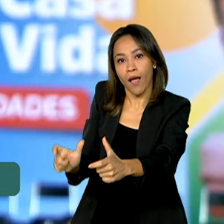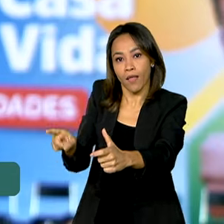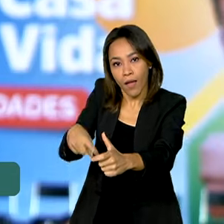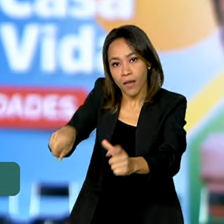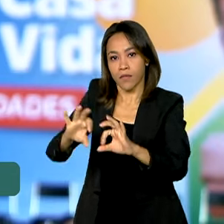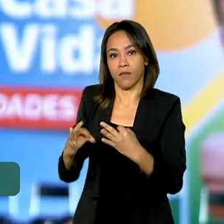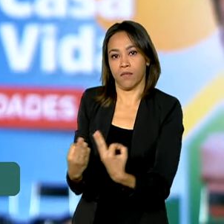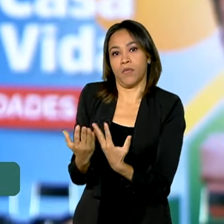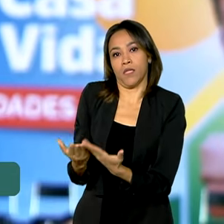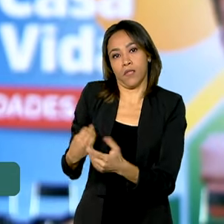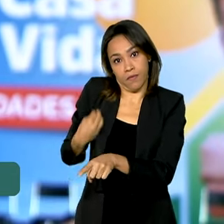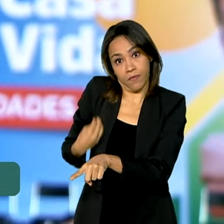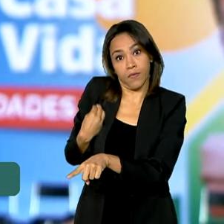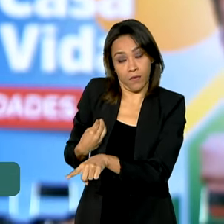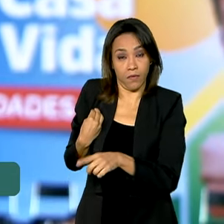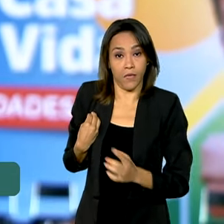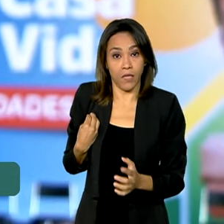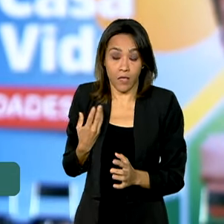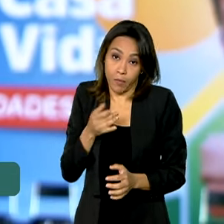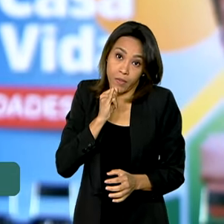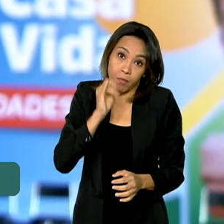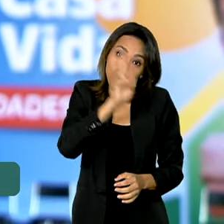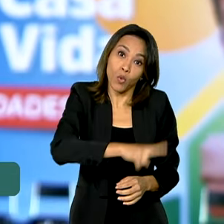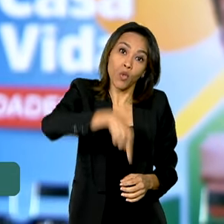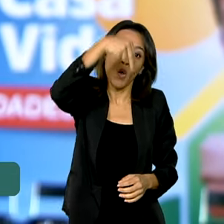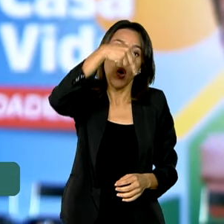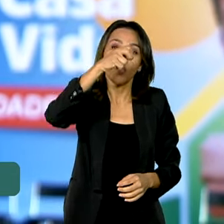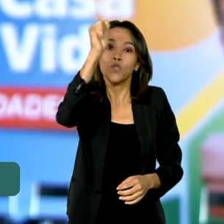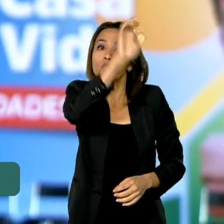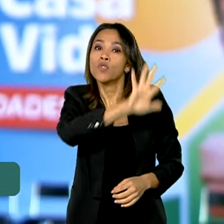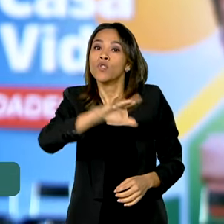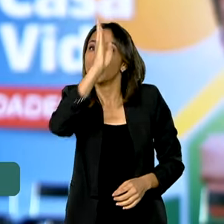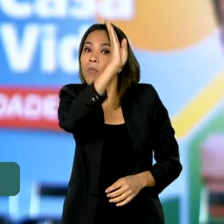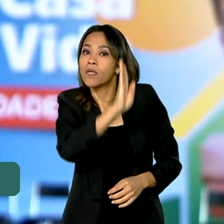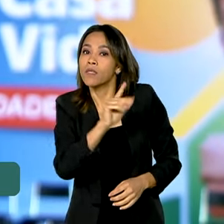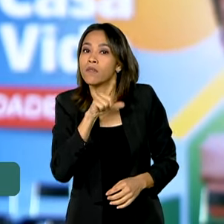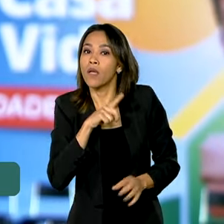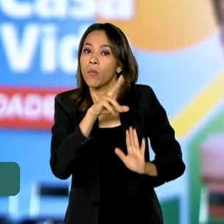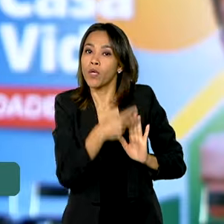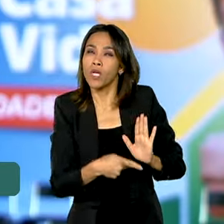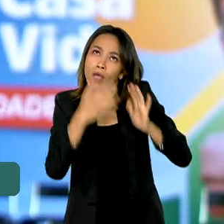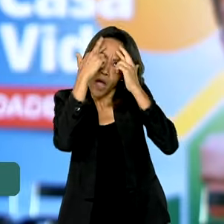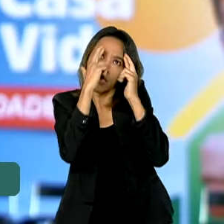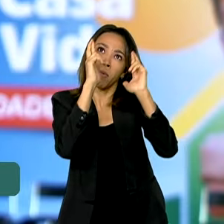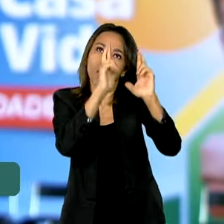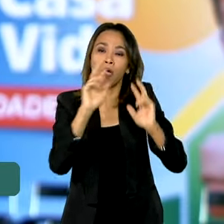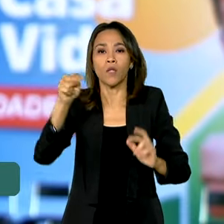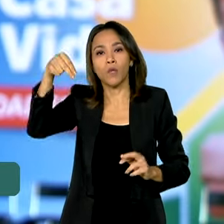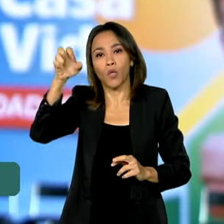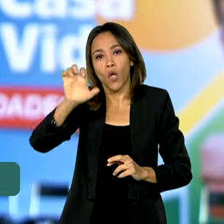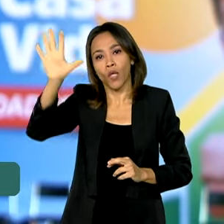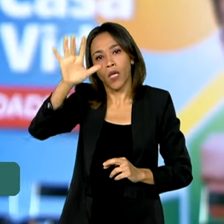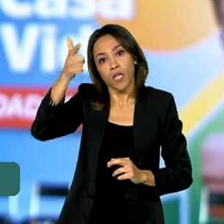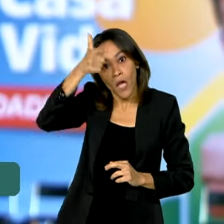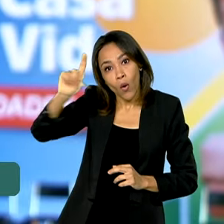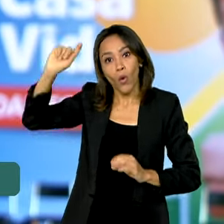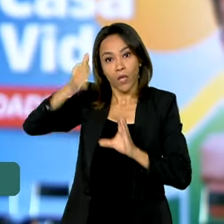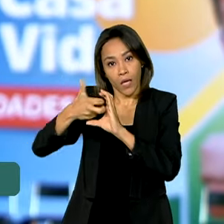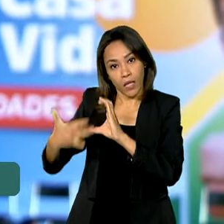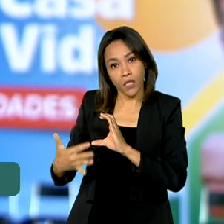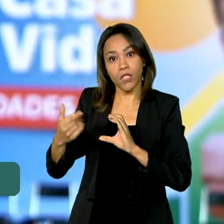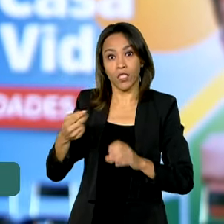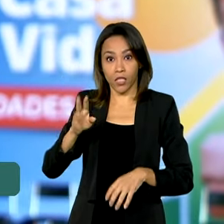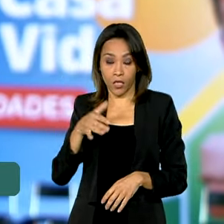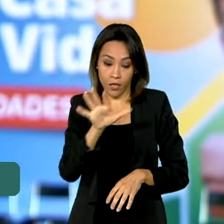famílias camponesas vivem. Então, no norte do país é um projeto, considerando a realidade, no nordeste é outro, no sudeste,